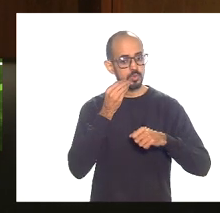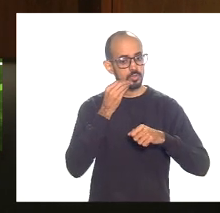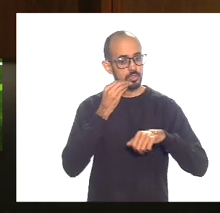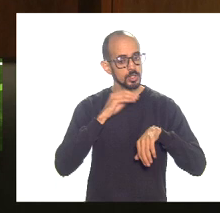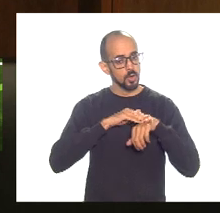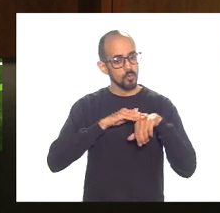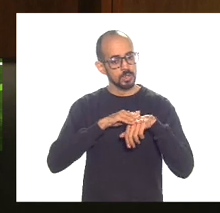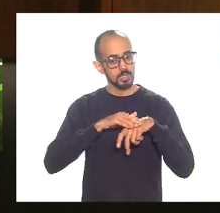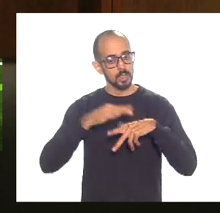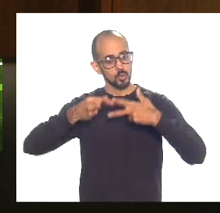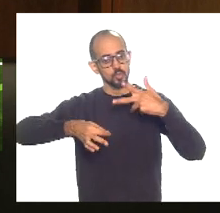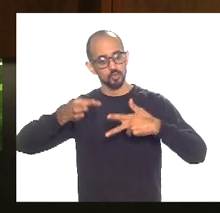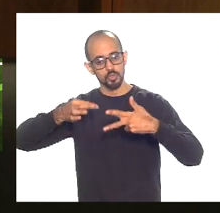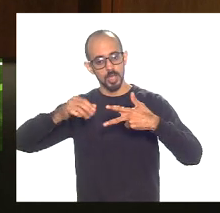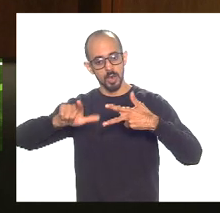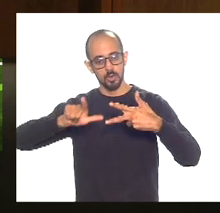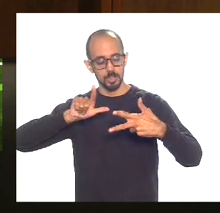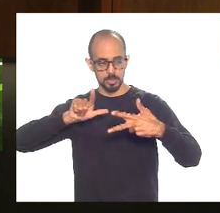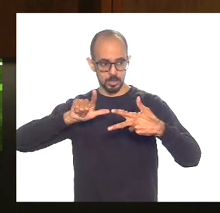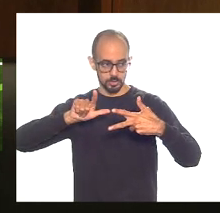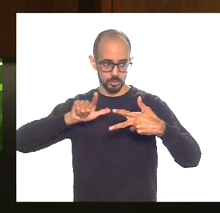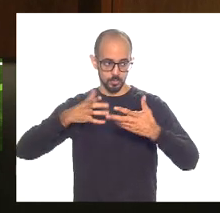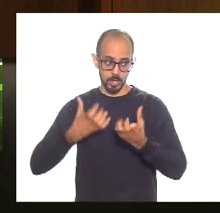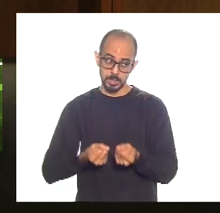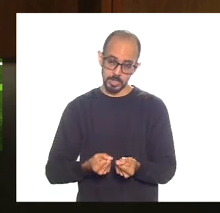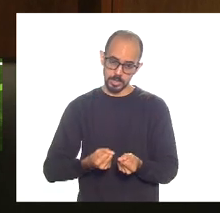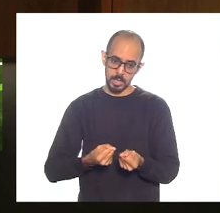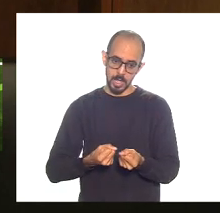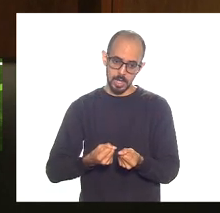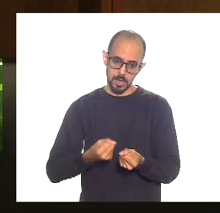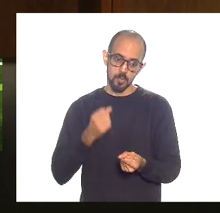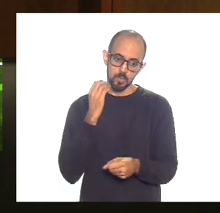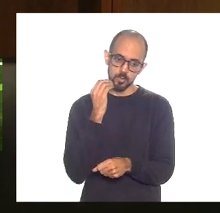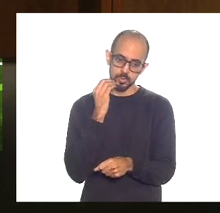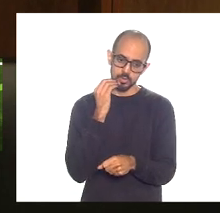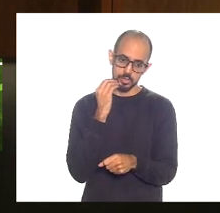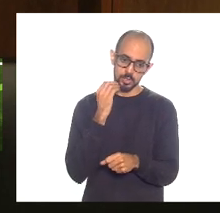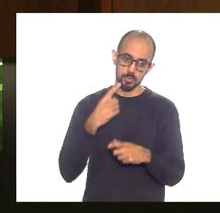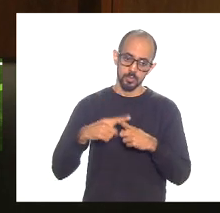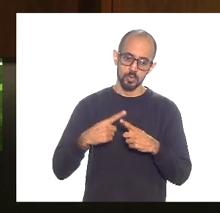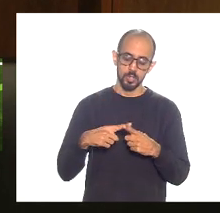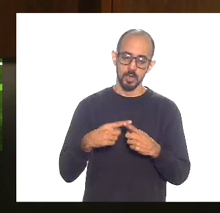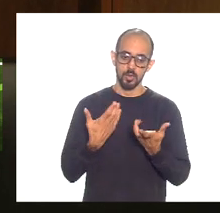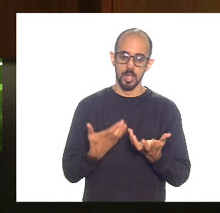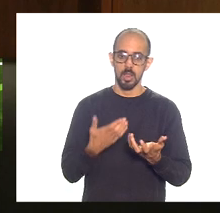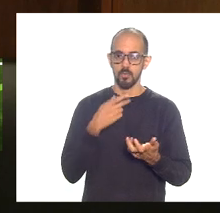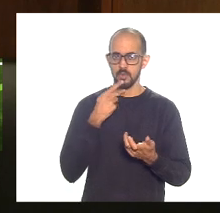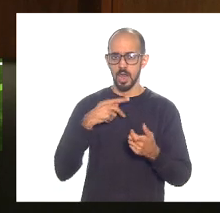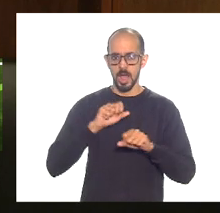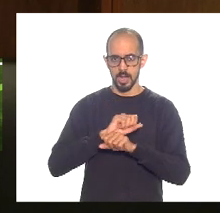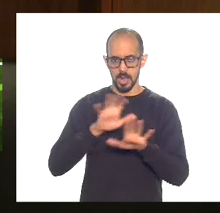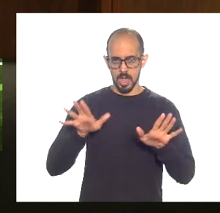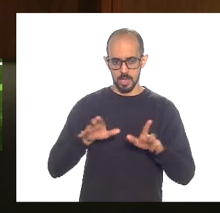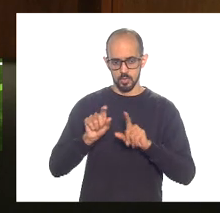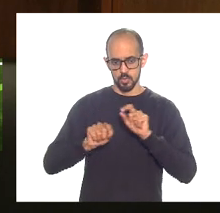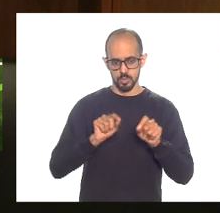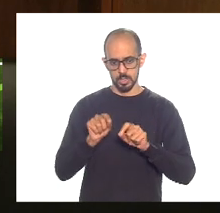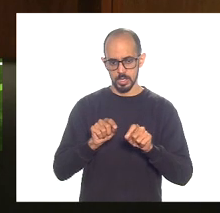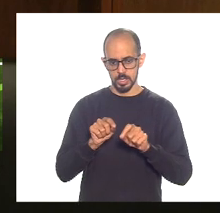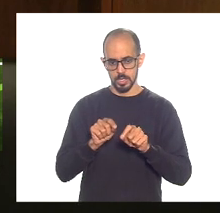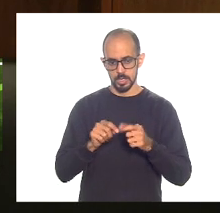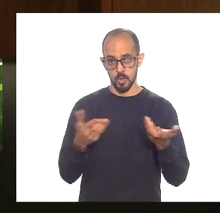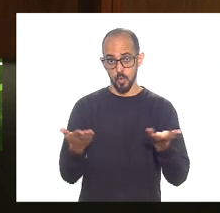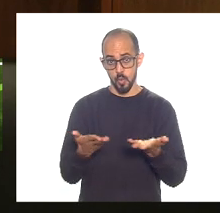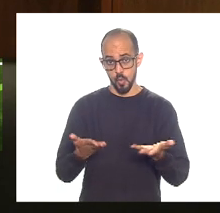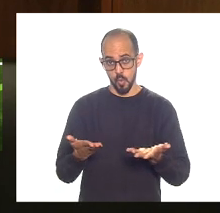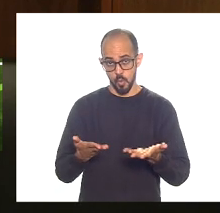a essa adesão porque o que está colocado e aí eu quero aqui deixar muito claro do jeito que nós estamos